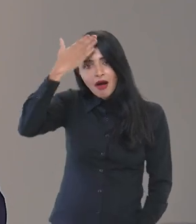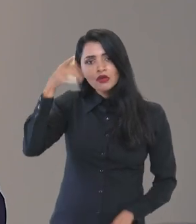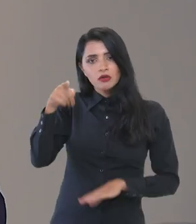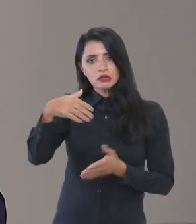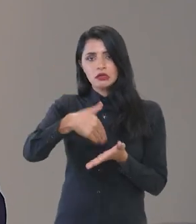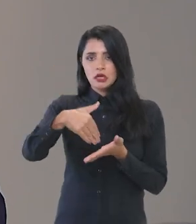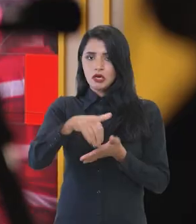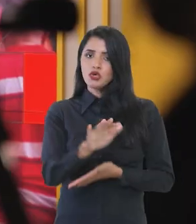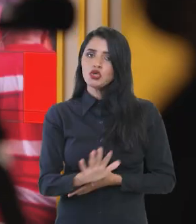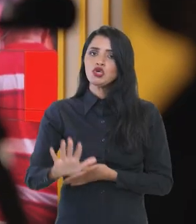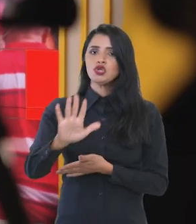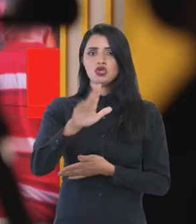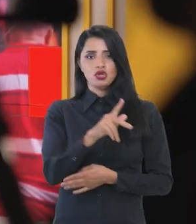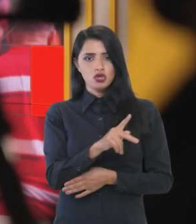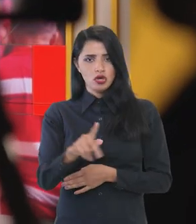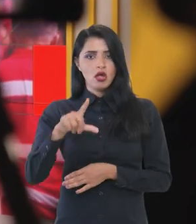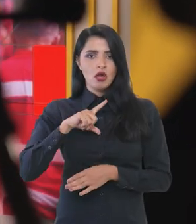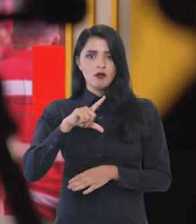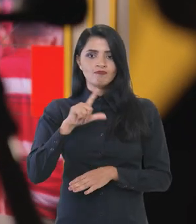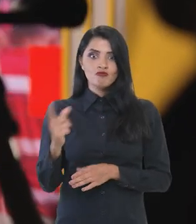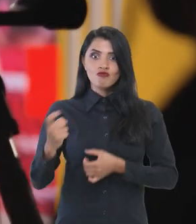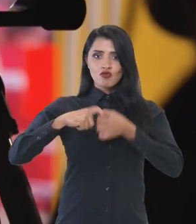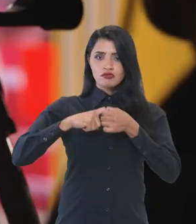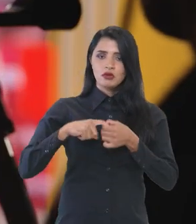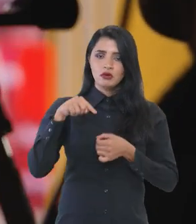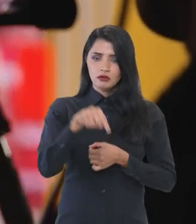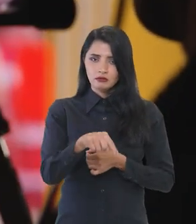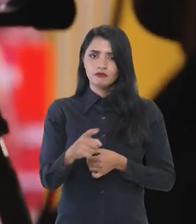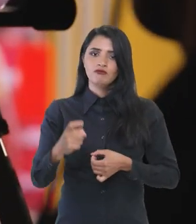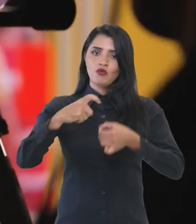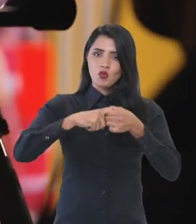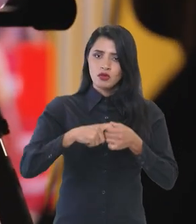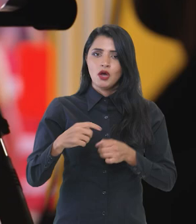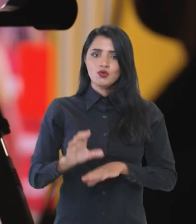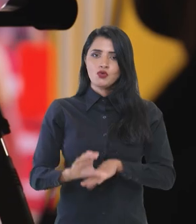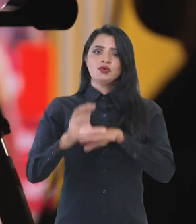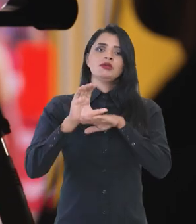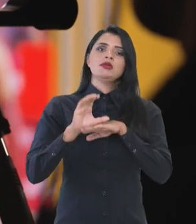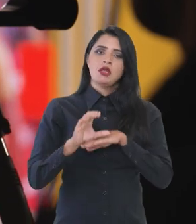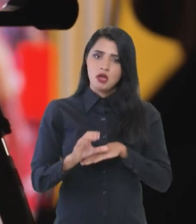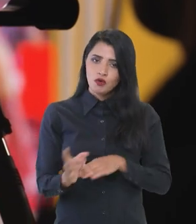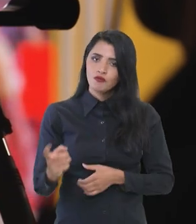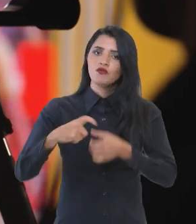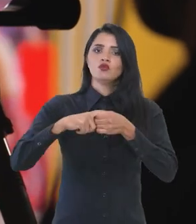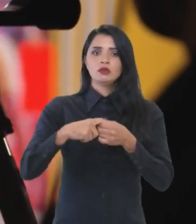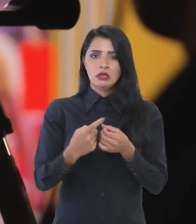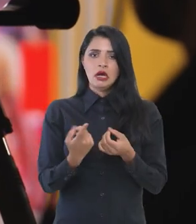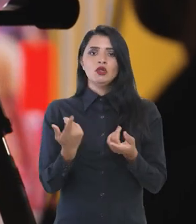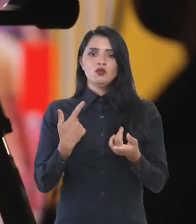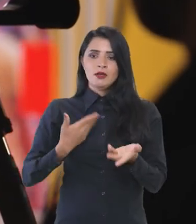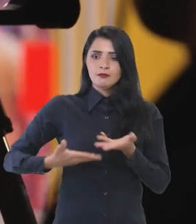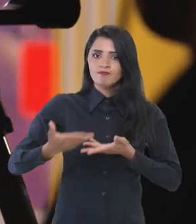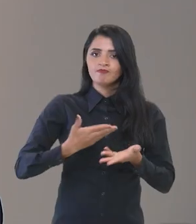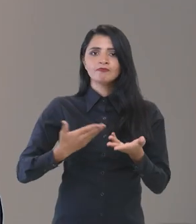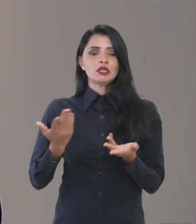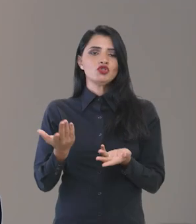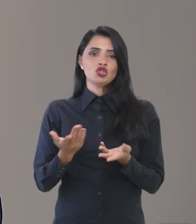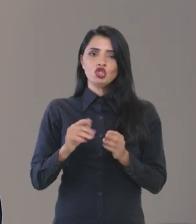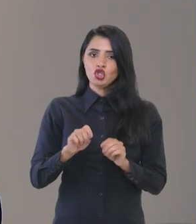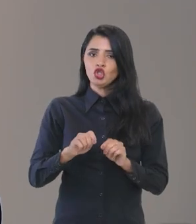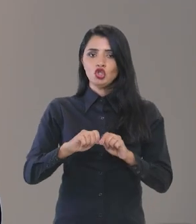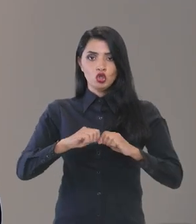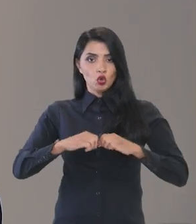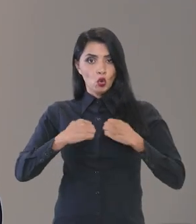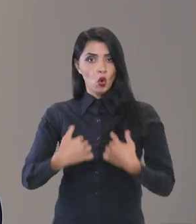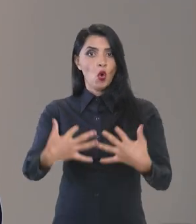Secretaria-Geral da Presidência, resgatando. A recomposição dos conselhos, a retomada do ciclo de conferências, o